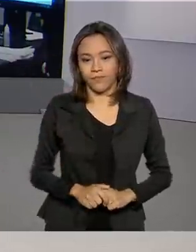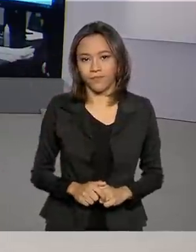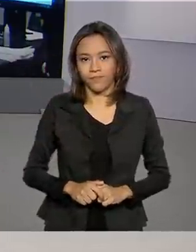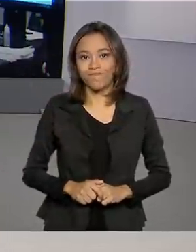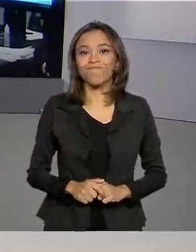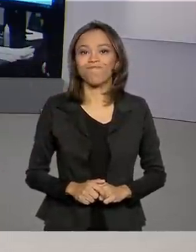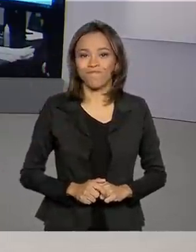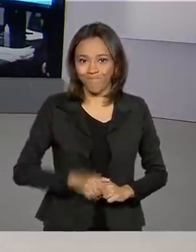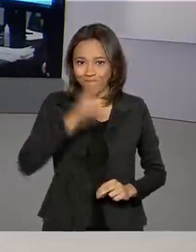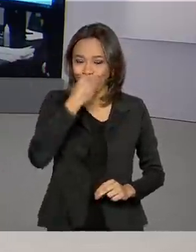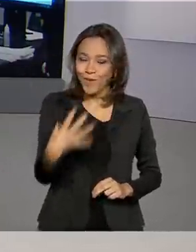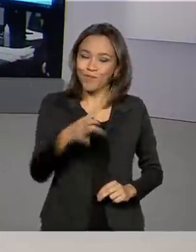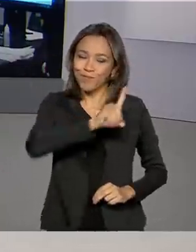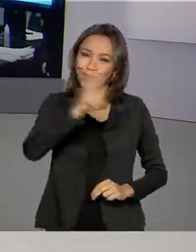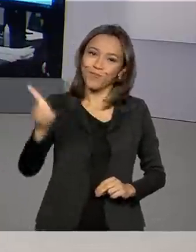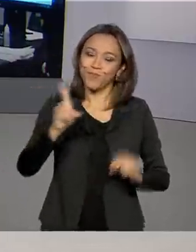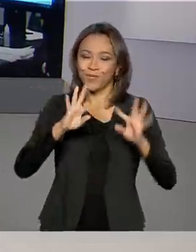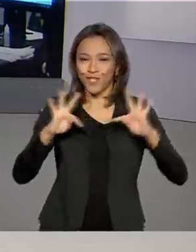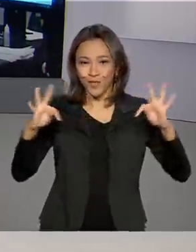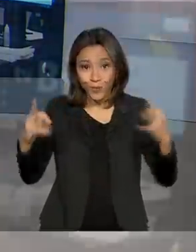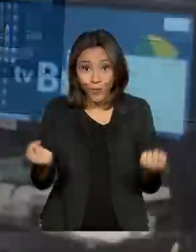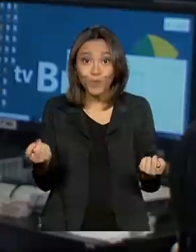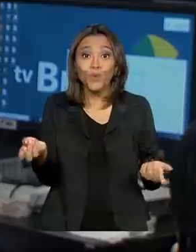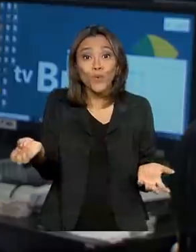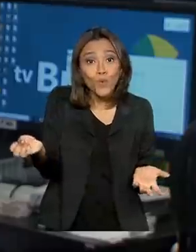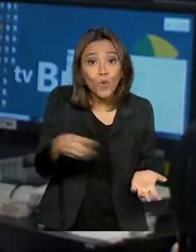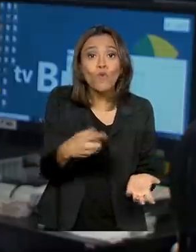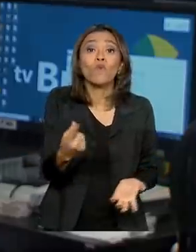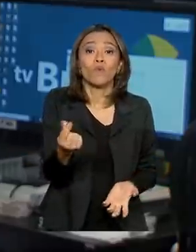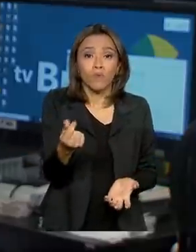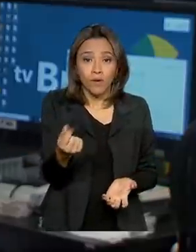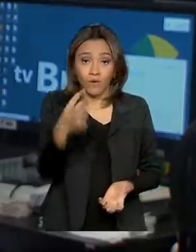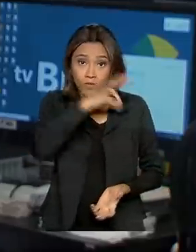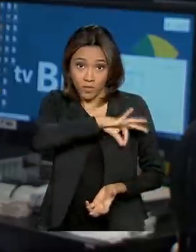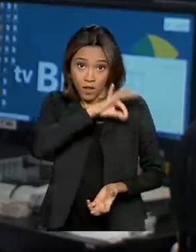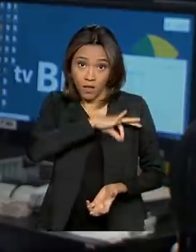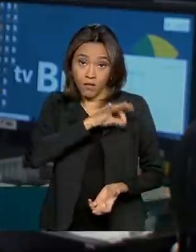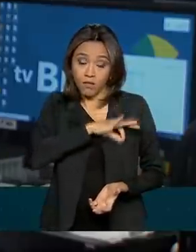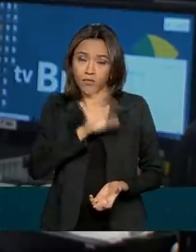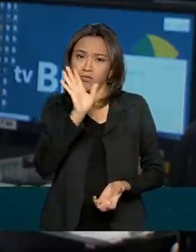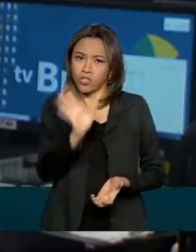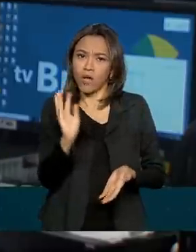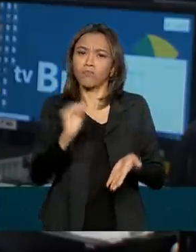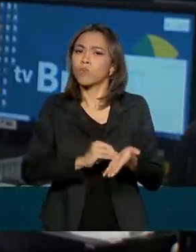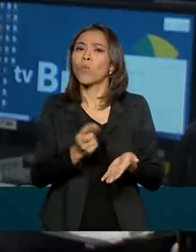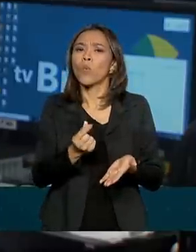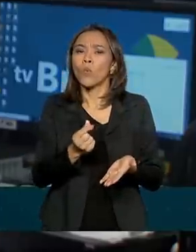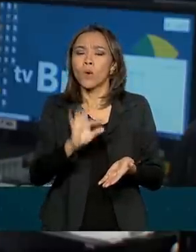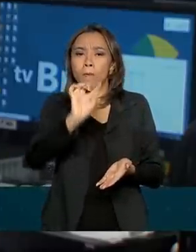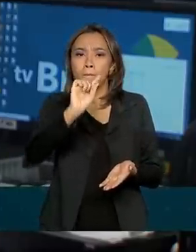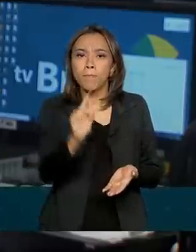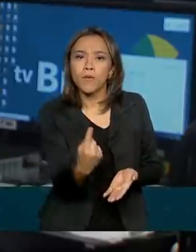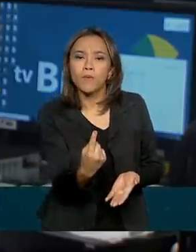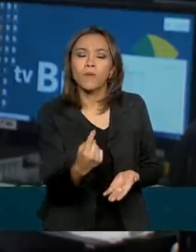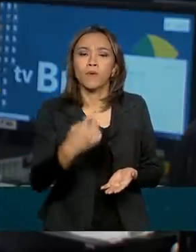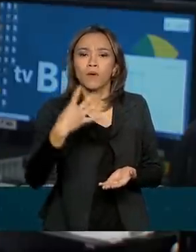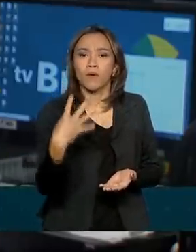Bom dia, Renata. Bom dia a todos. O novo valor do salário mínimo foi fixado em R$.045.